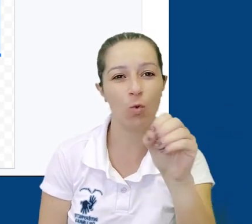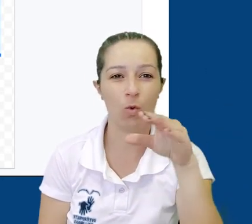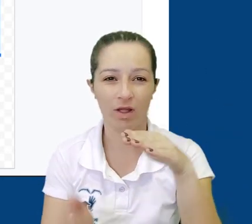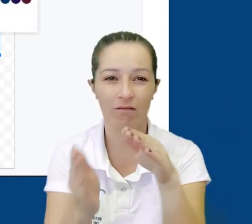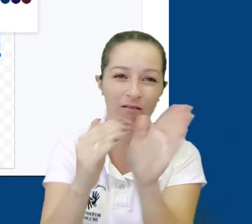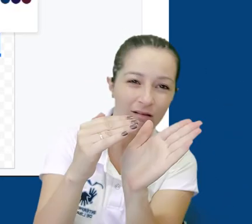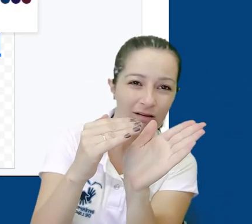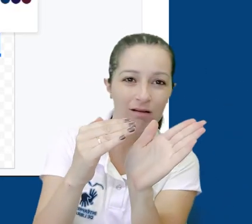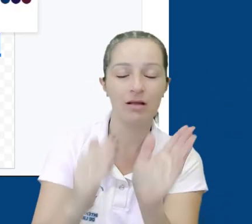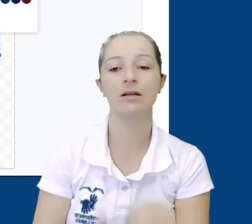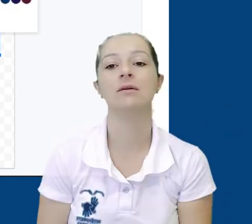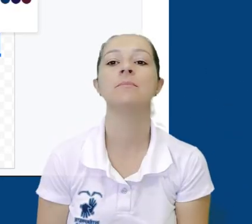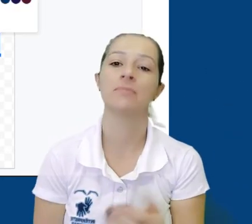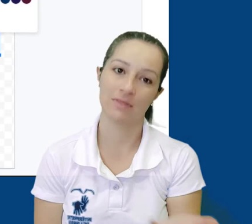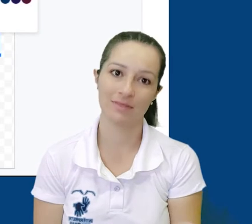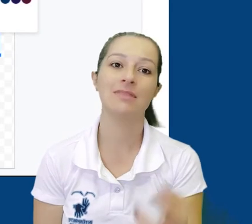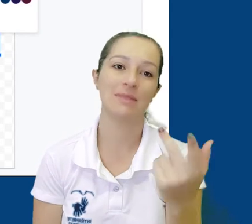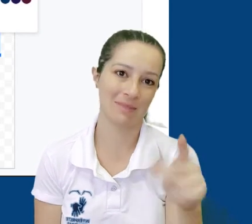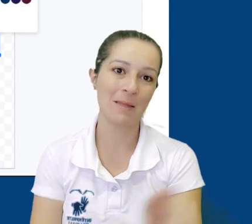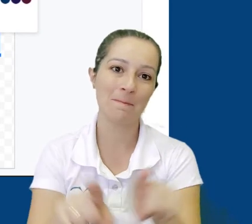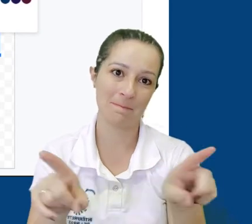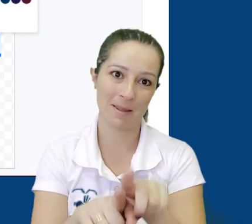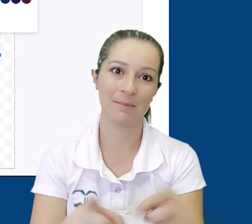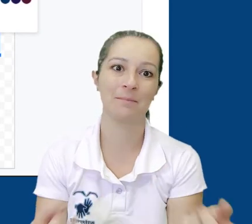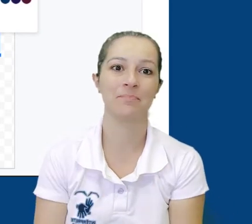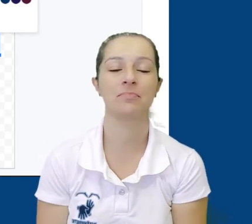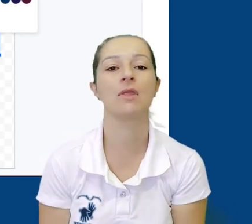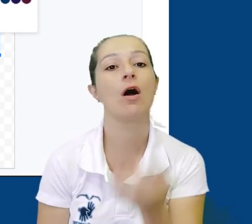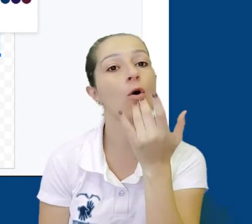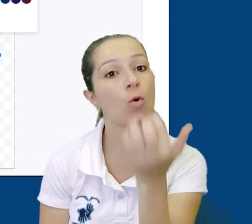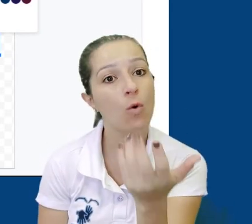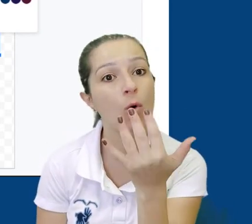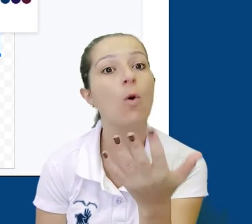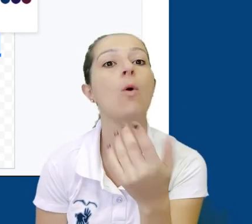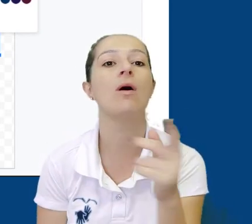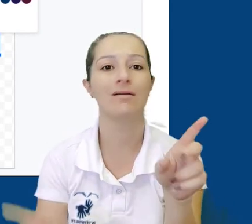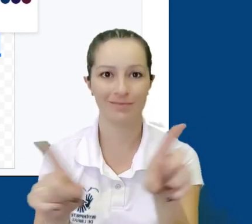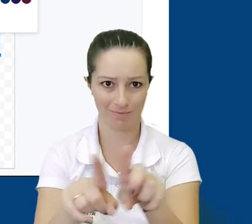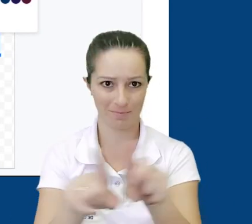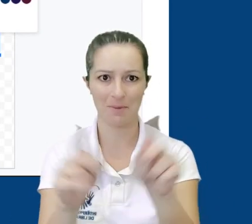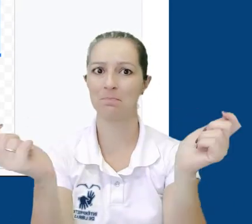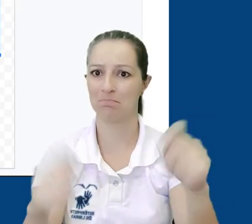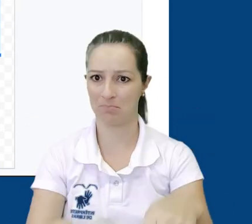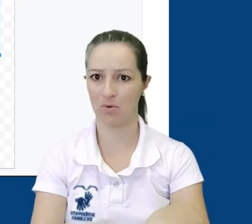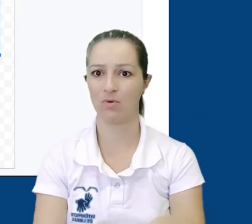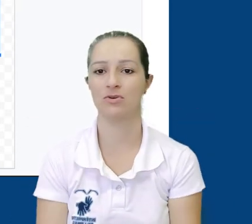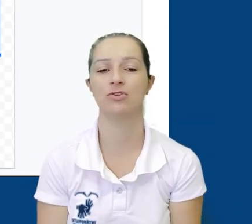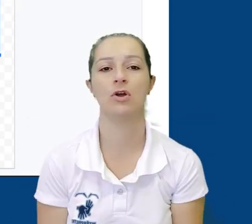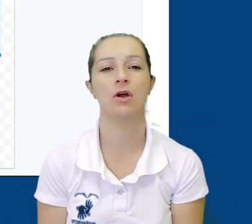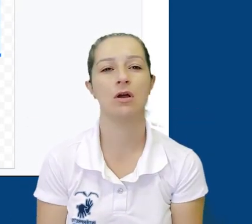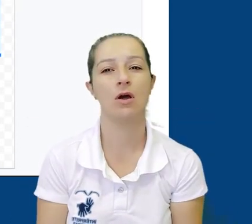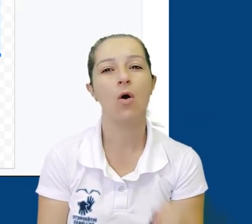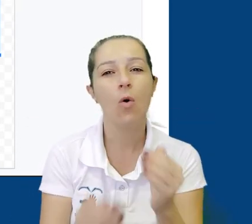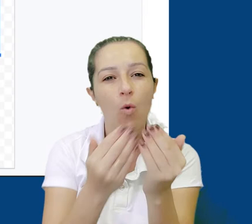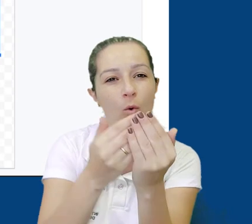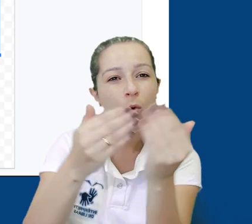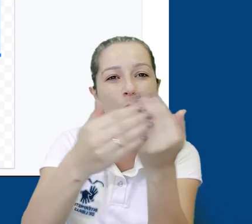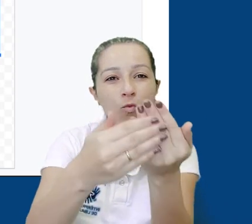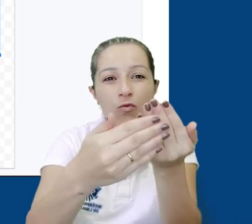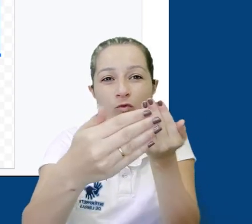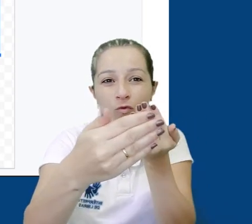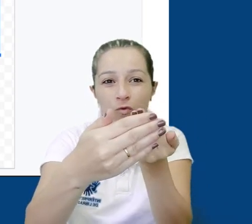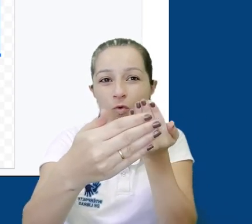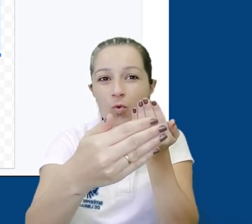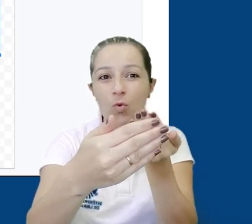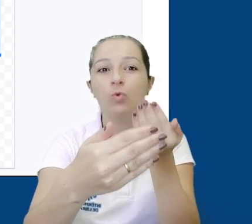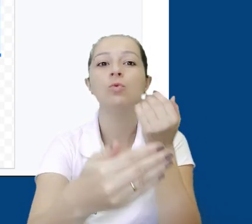E caso a gente queira dar um destaque a mais para o nosso texto, selecionamos a ferramenta Cor de destaque e escolhemos a cor de fundo que irá compor o